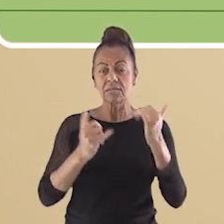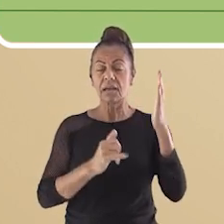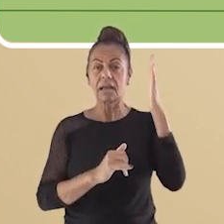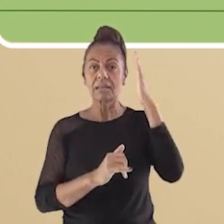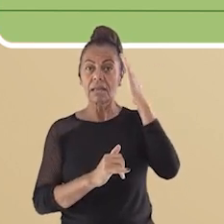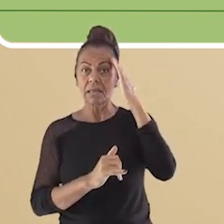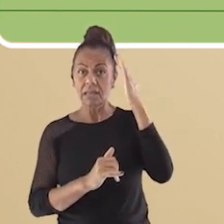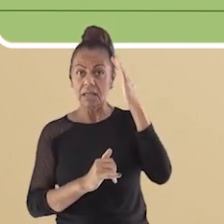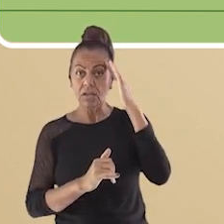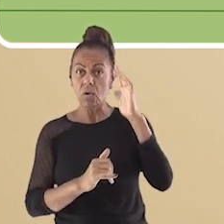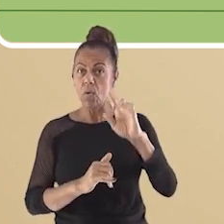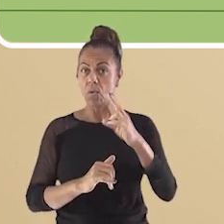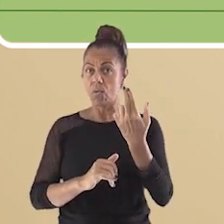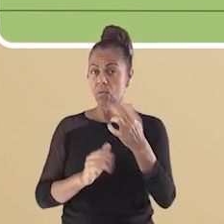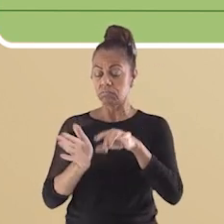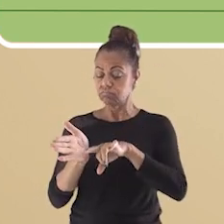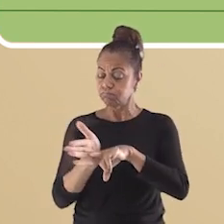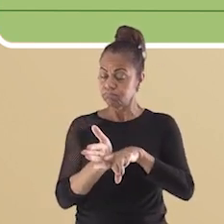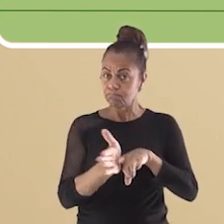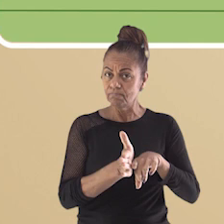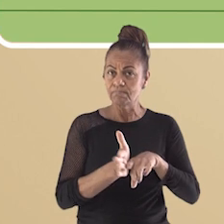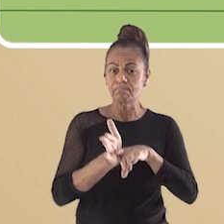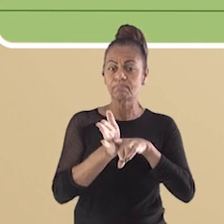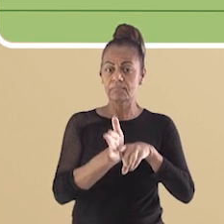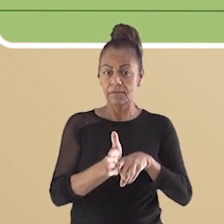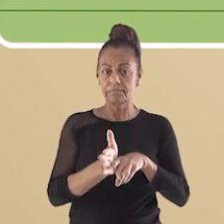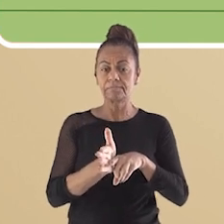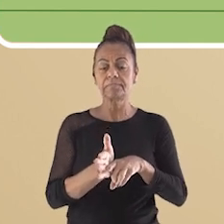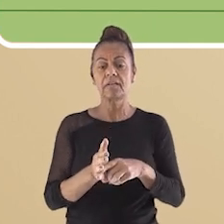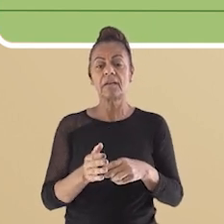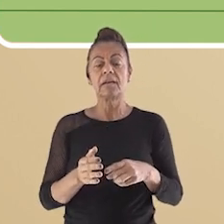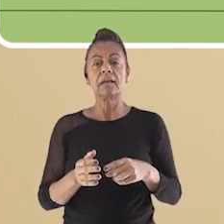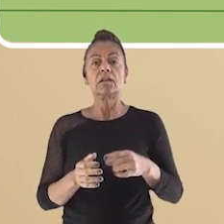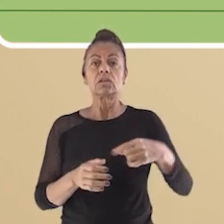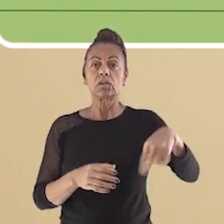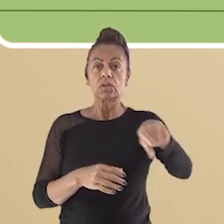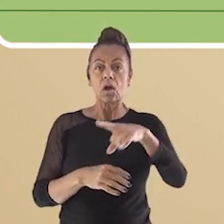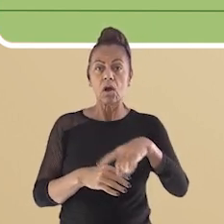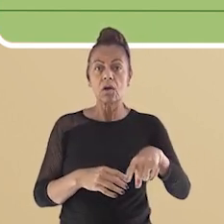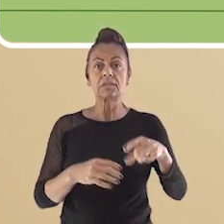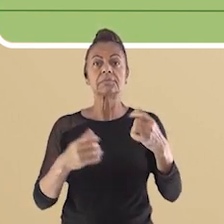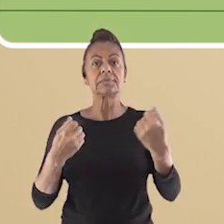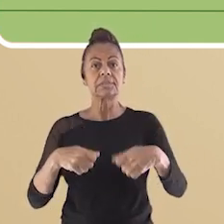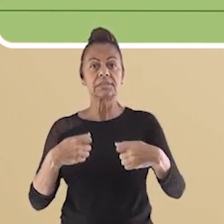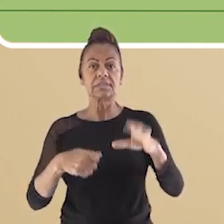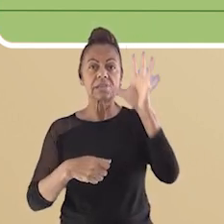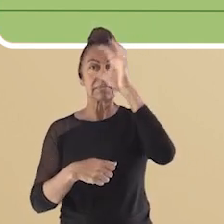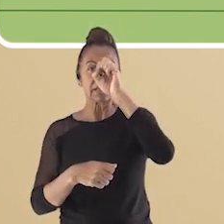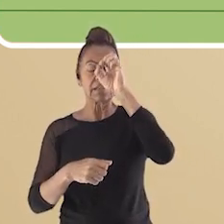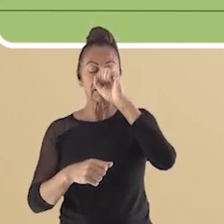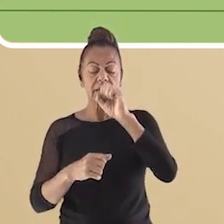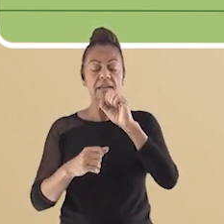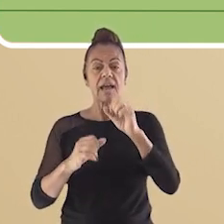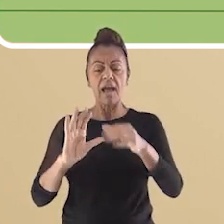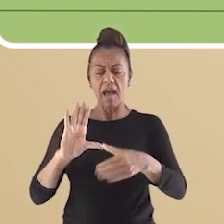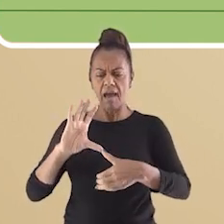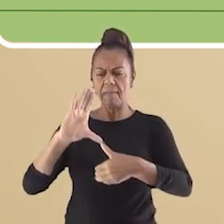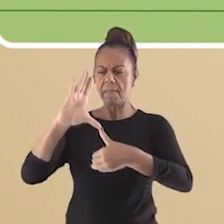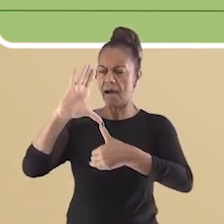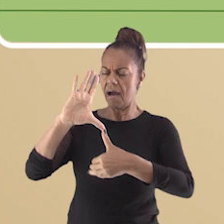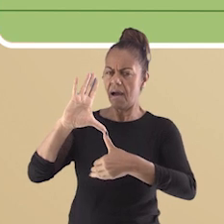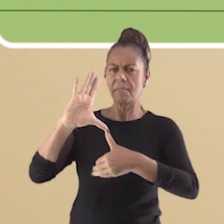compreendidos ou estudados. Quando eu digo que devemos aprender a ler os mapas, o que você entende?